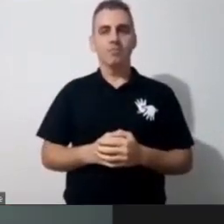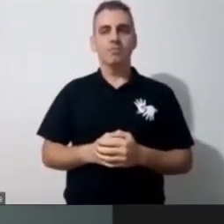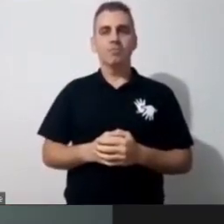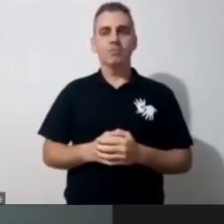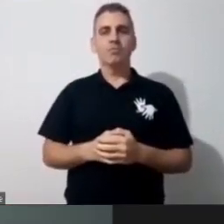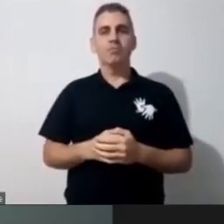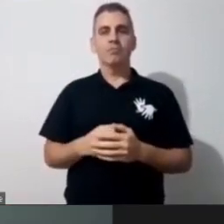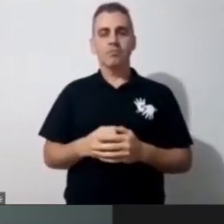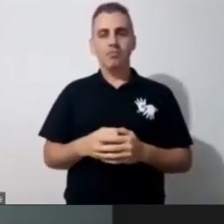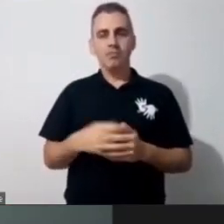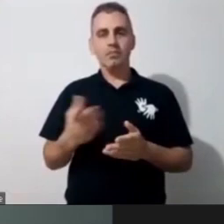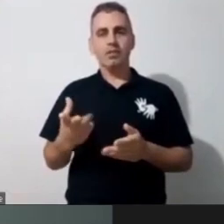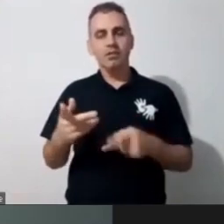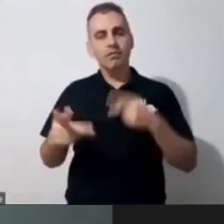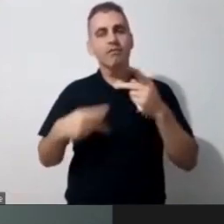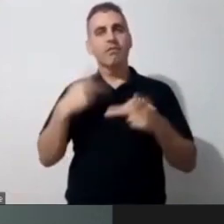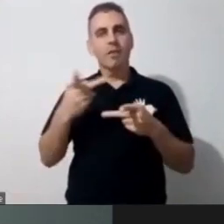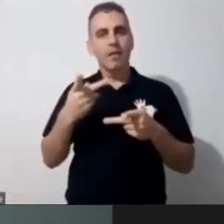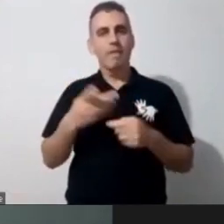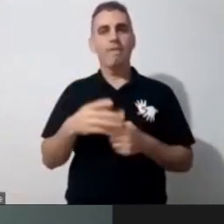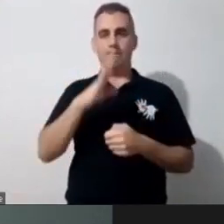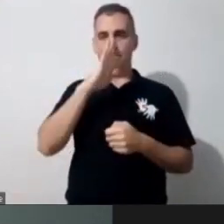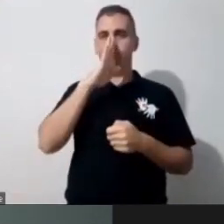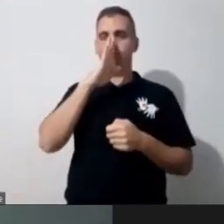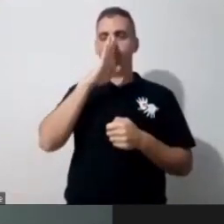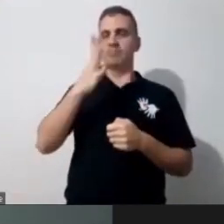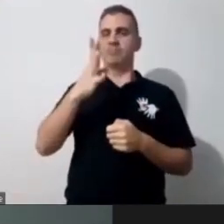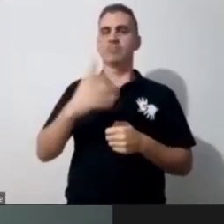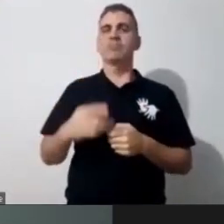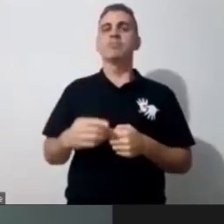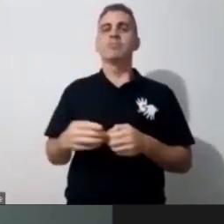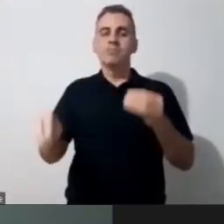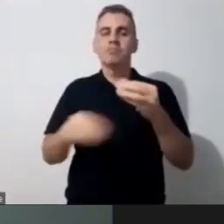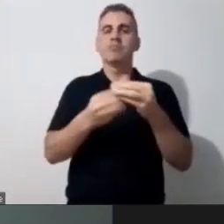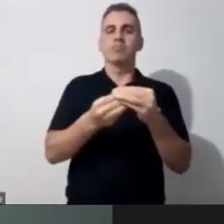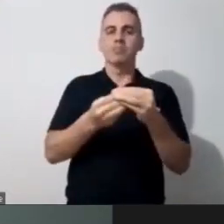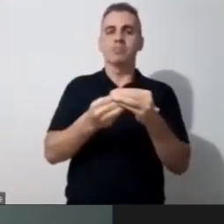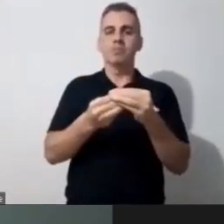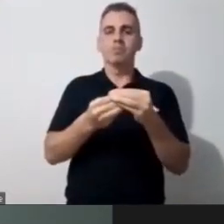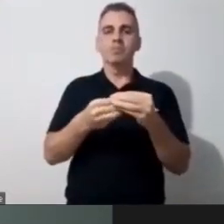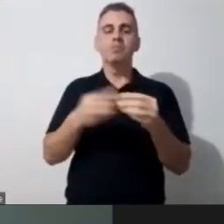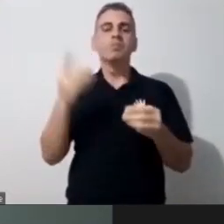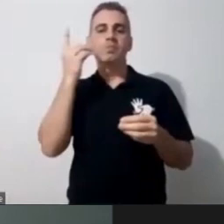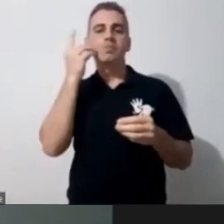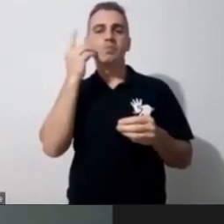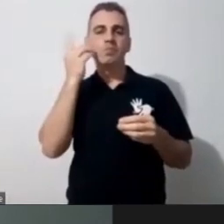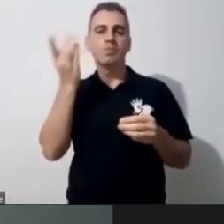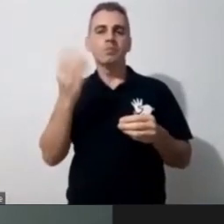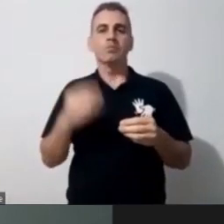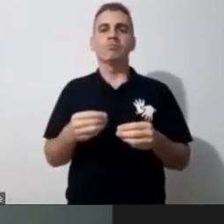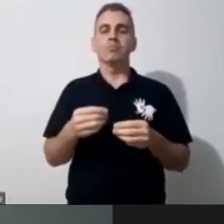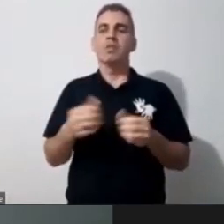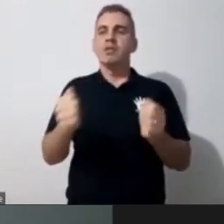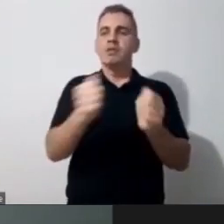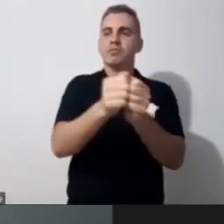contemplando, assim, a sala da Beise e da Dani que trazem realidades bem próximas do que a gente está vivendo, assim,